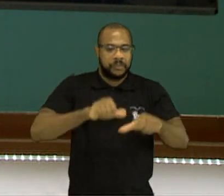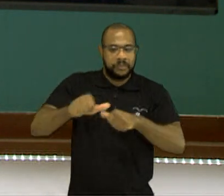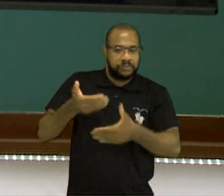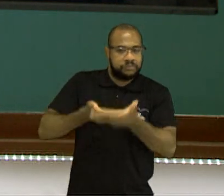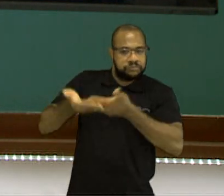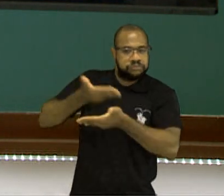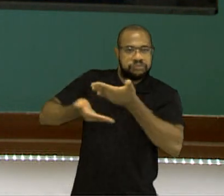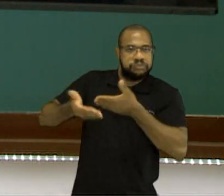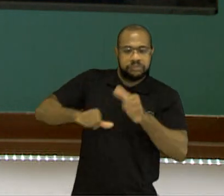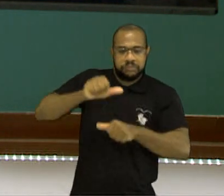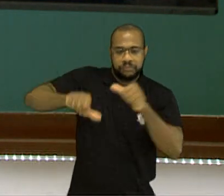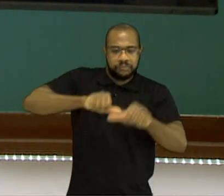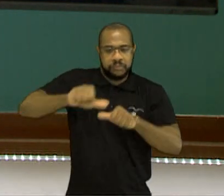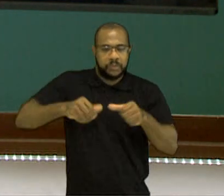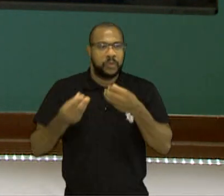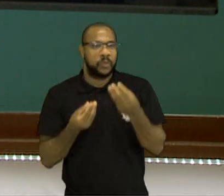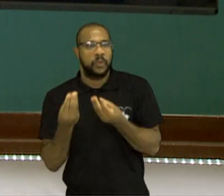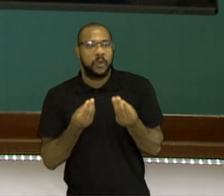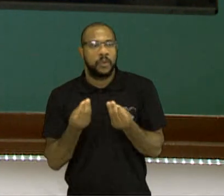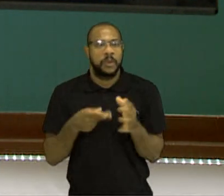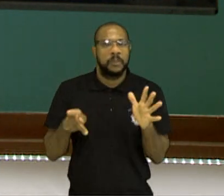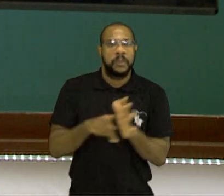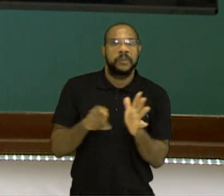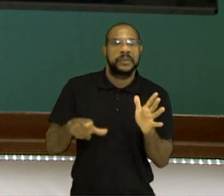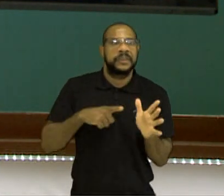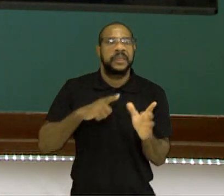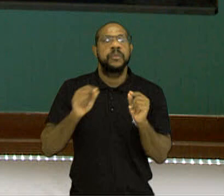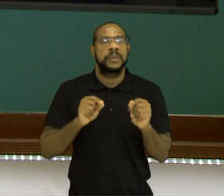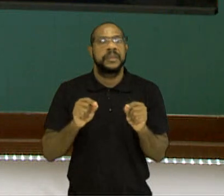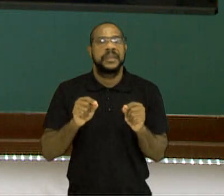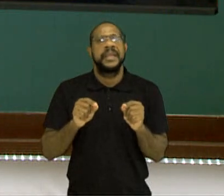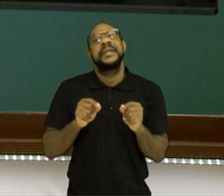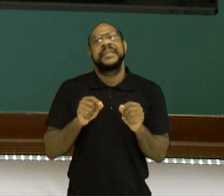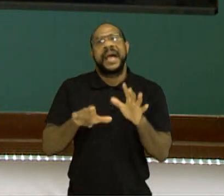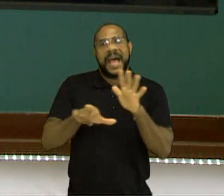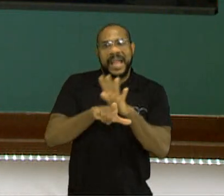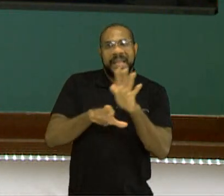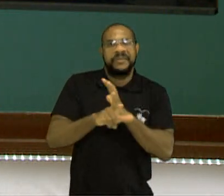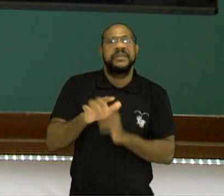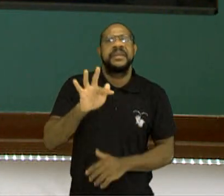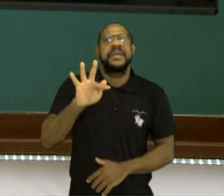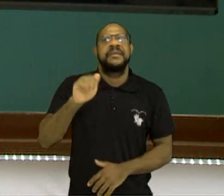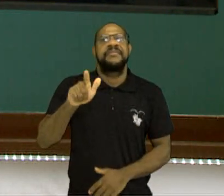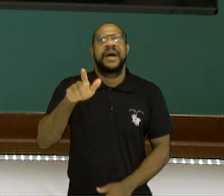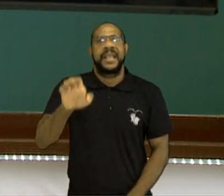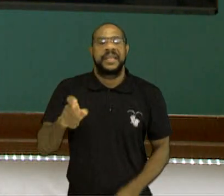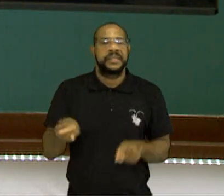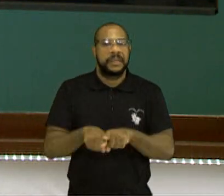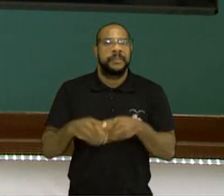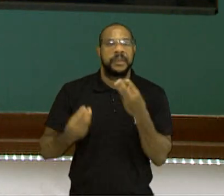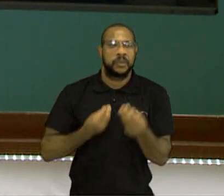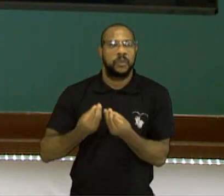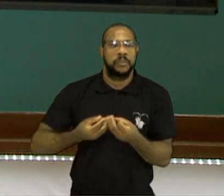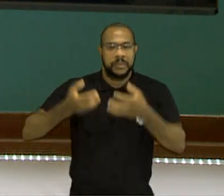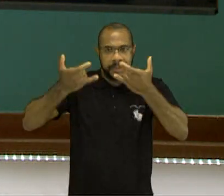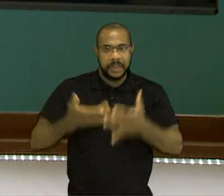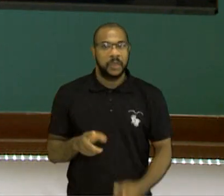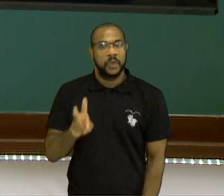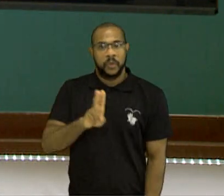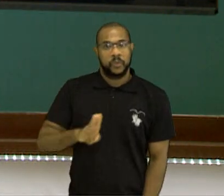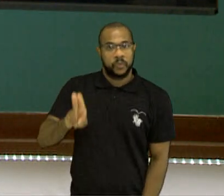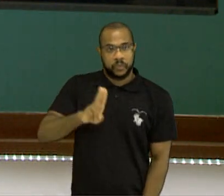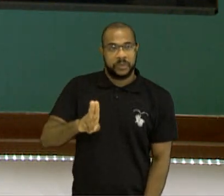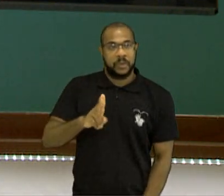campo eletromagnético, a propriedade da lei da edunção de Faraday. Então, as ondas eletromagnéticas utilizam o próprio campo